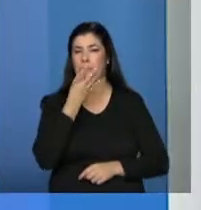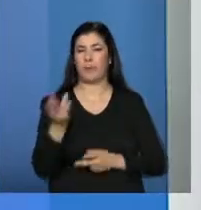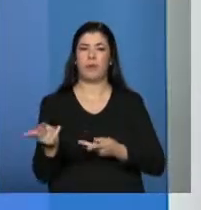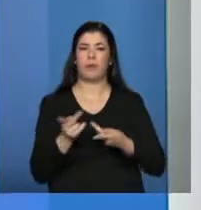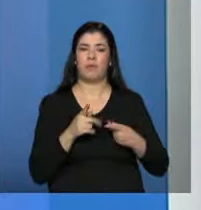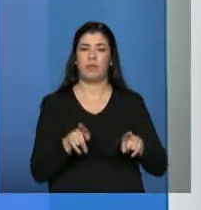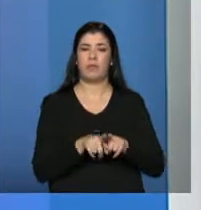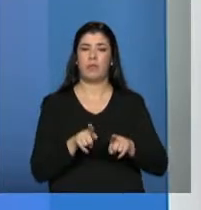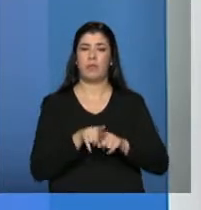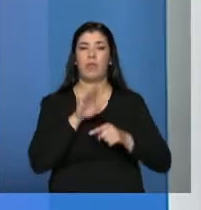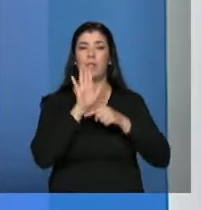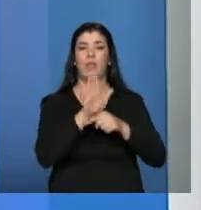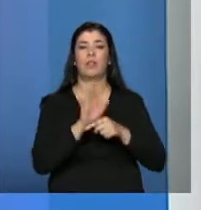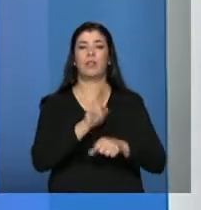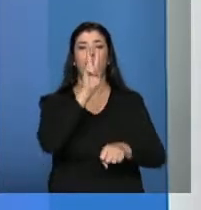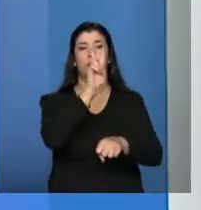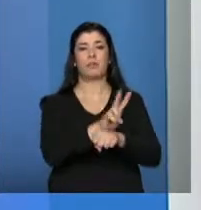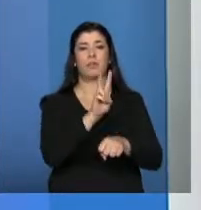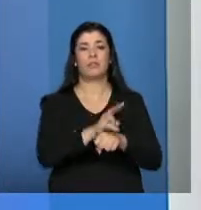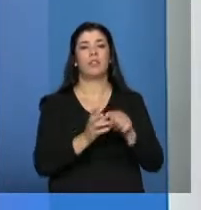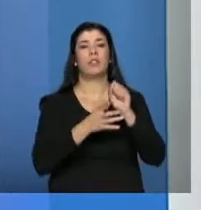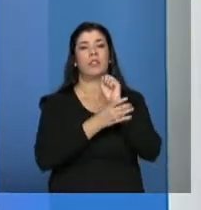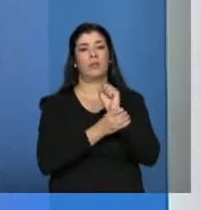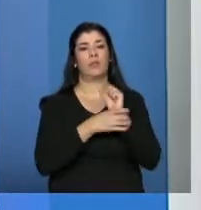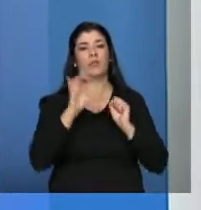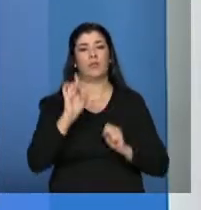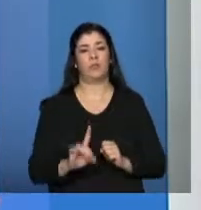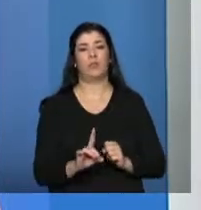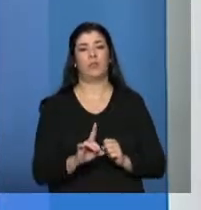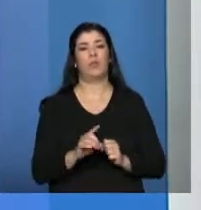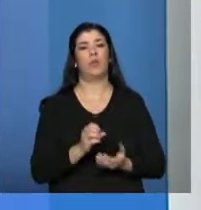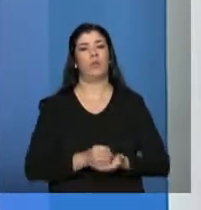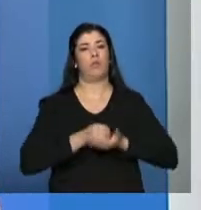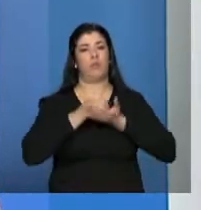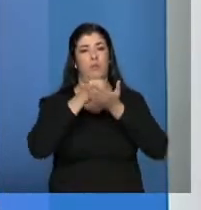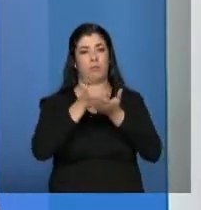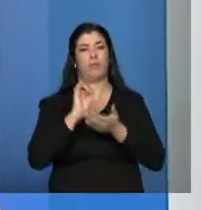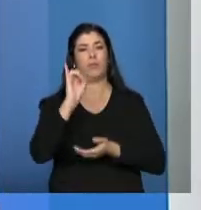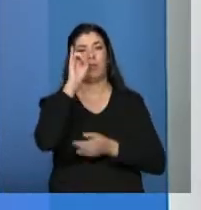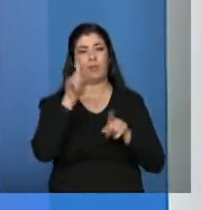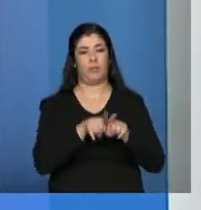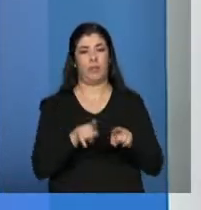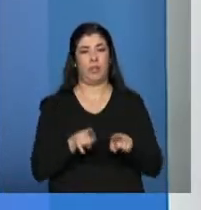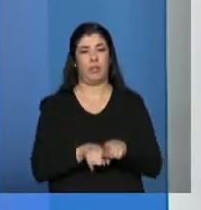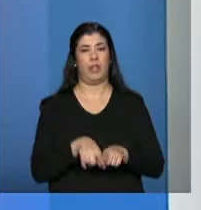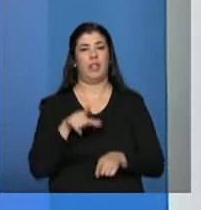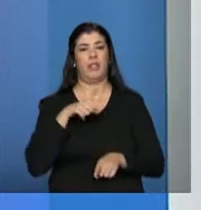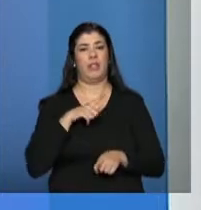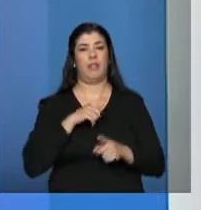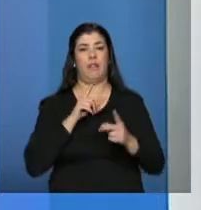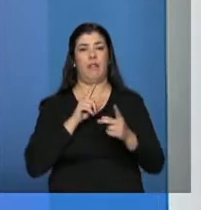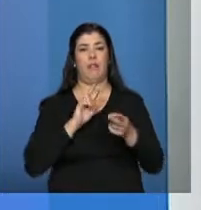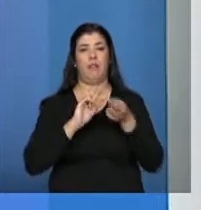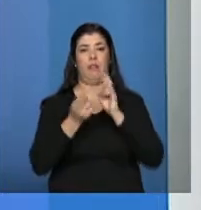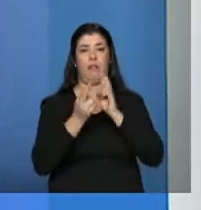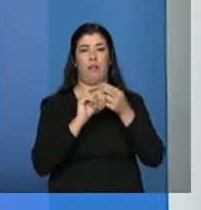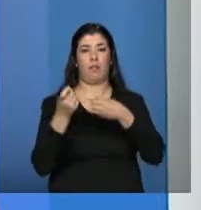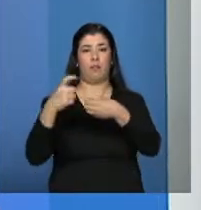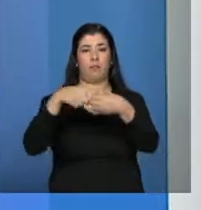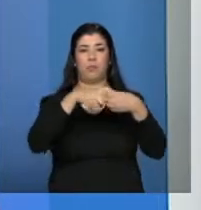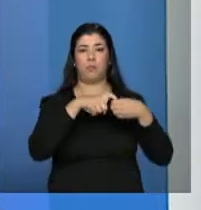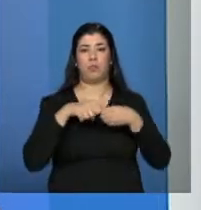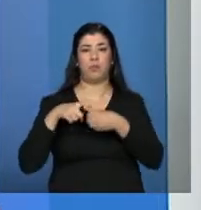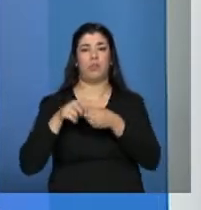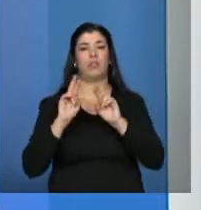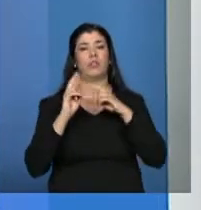e ajuda no sentido de preservar e garantir direito. O apoio é muito importante. A rede de vínculos